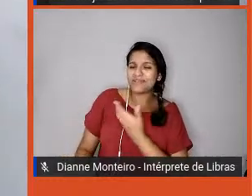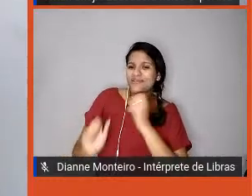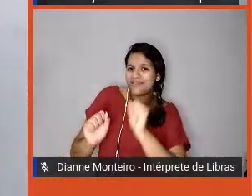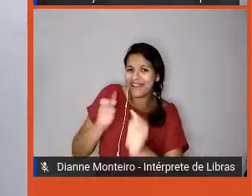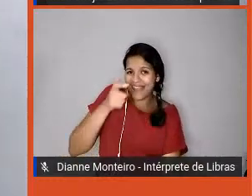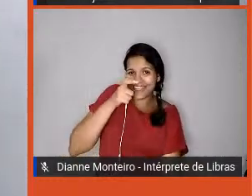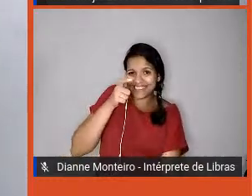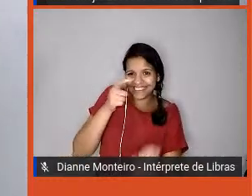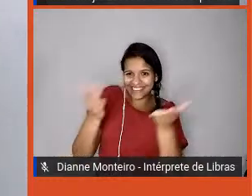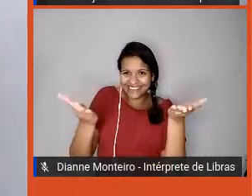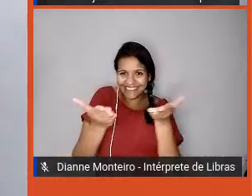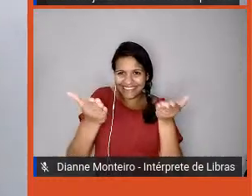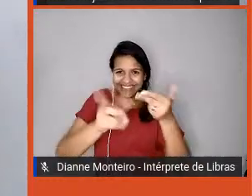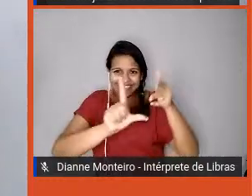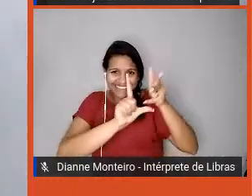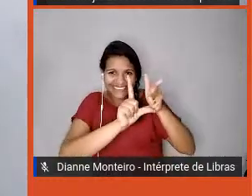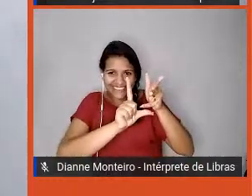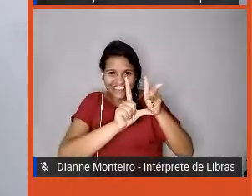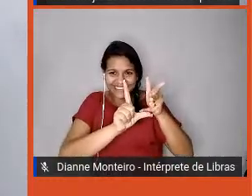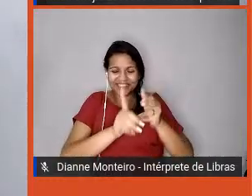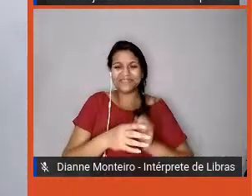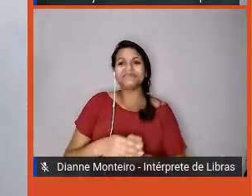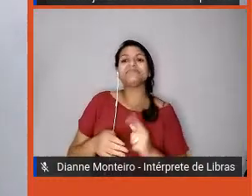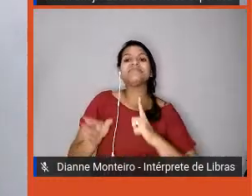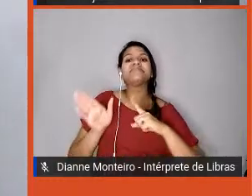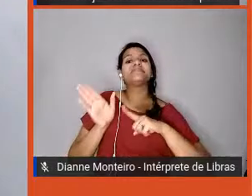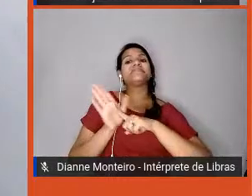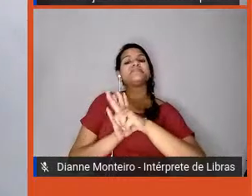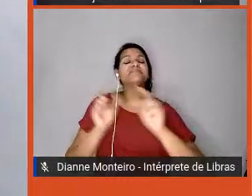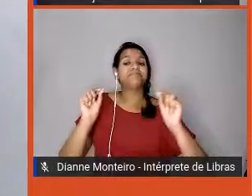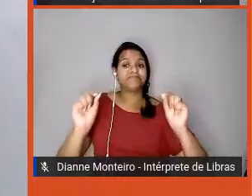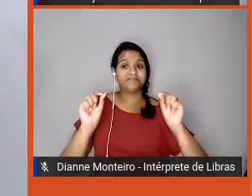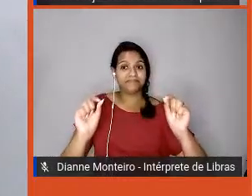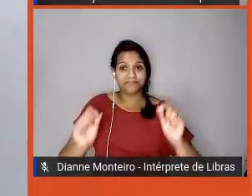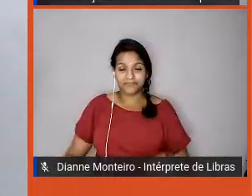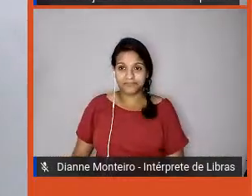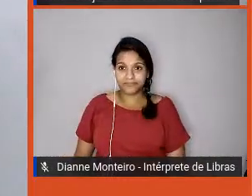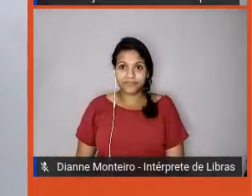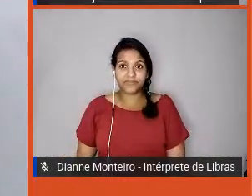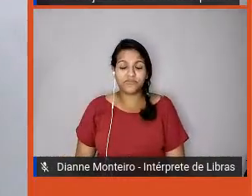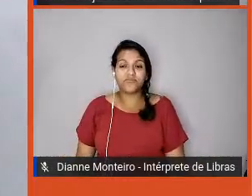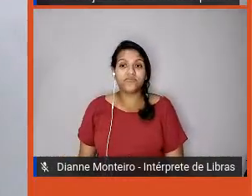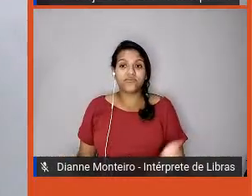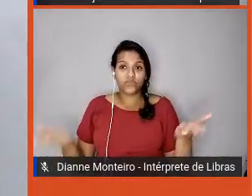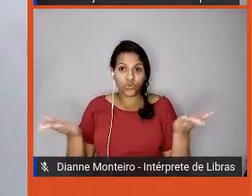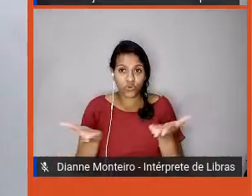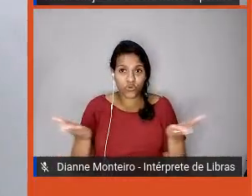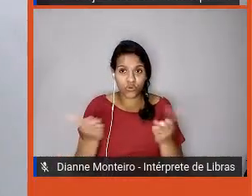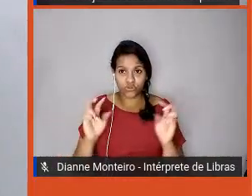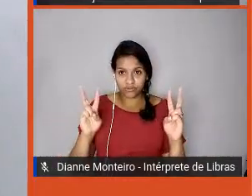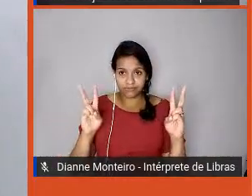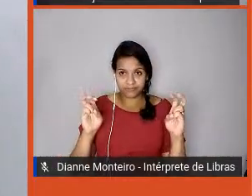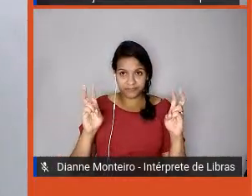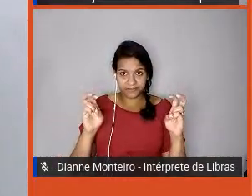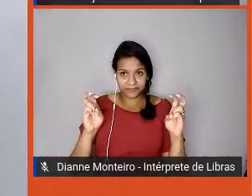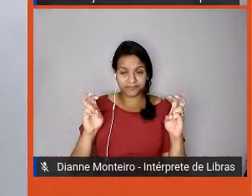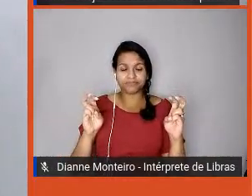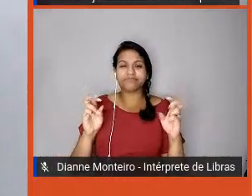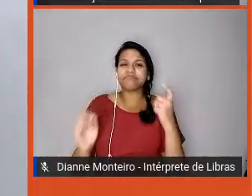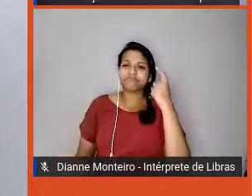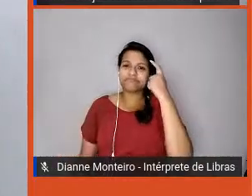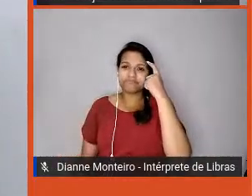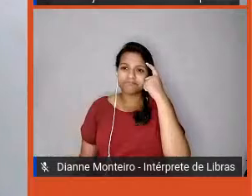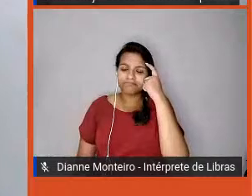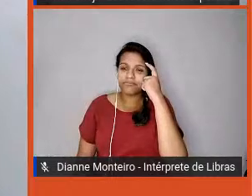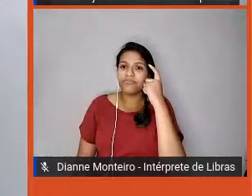e a pergunta dela é o seguinte, no que diz respeito ao tema de hoje, qual é o valor do